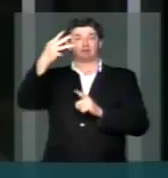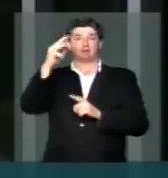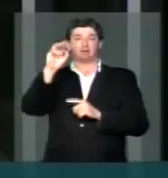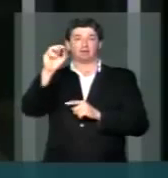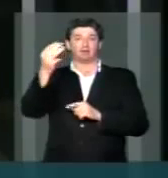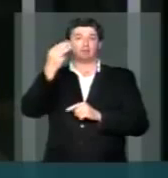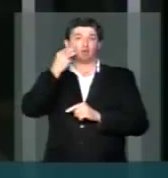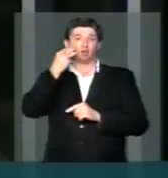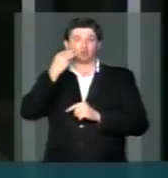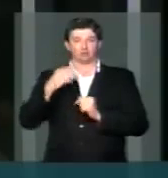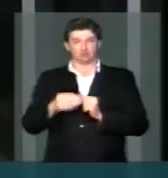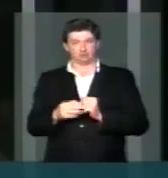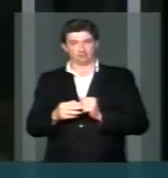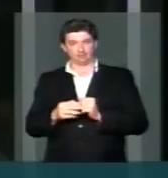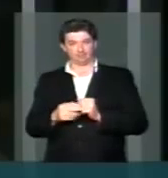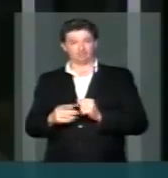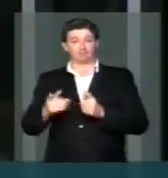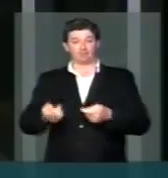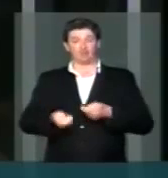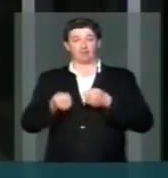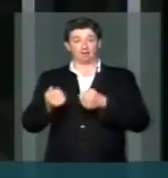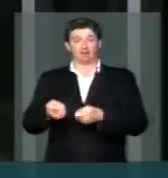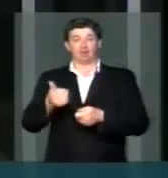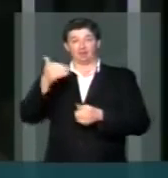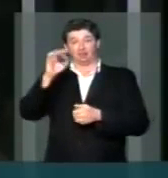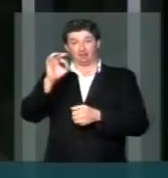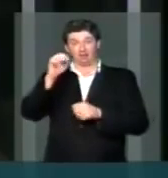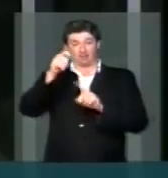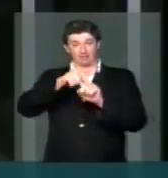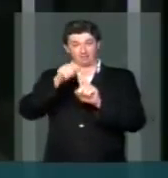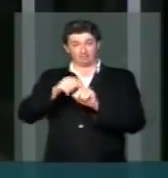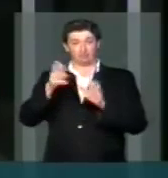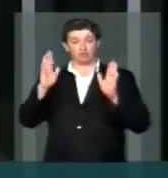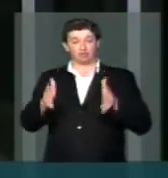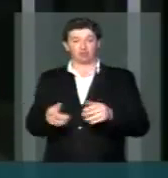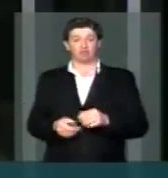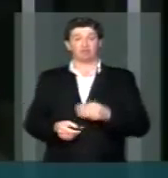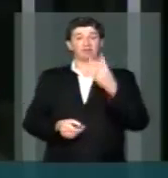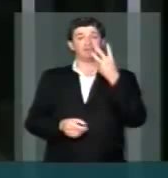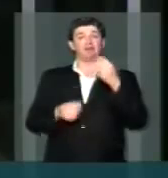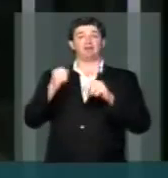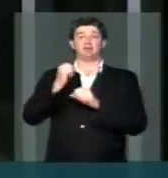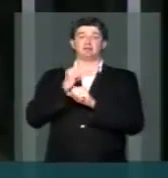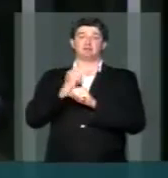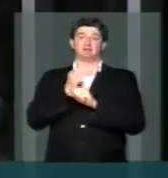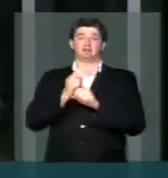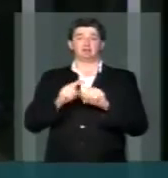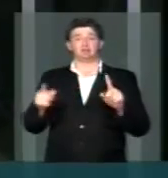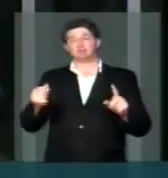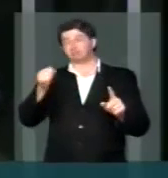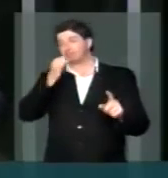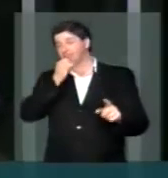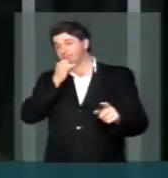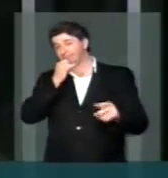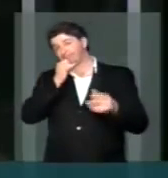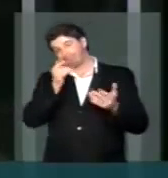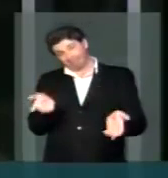milhões, era para ser entregue no prazo de 10 meses, hoje já ultrapassa 3 anos, e, infelizmente,